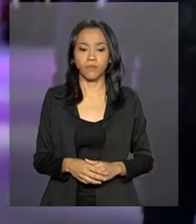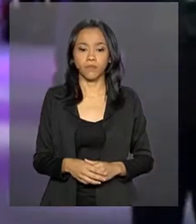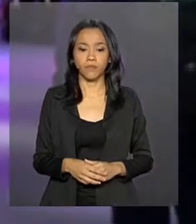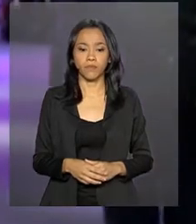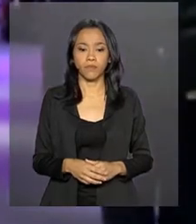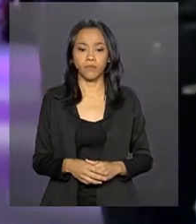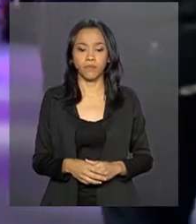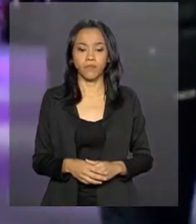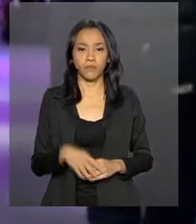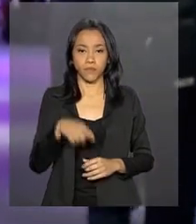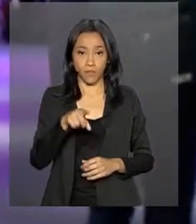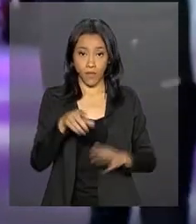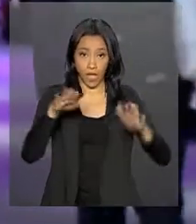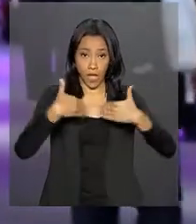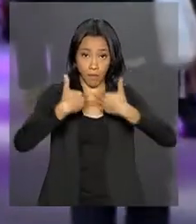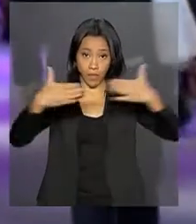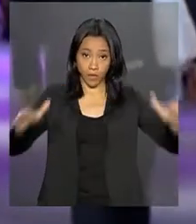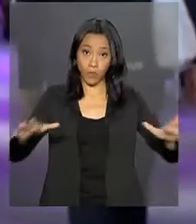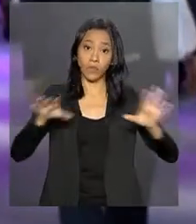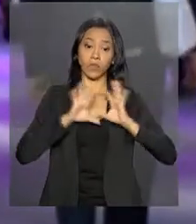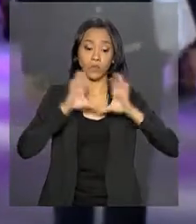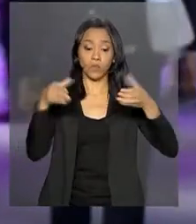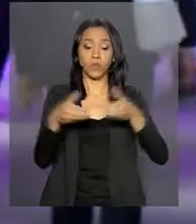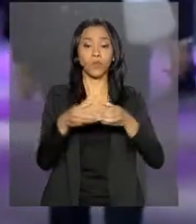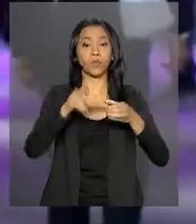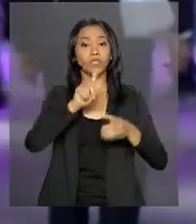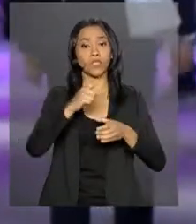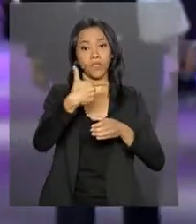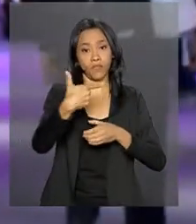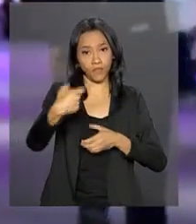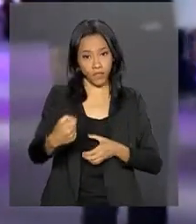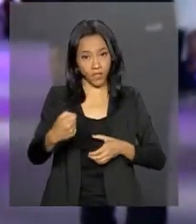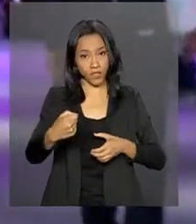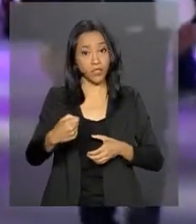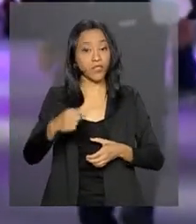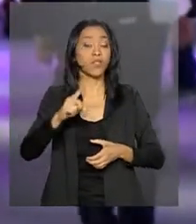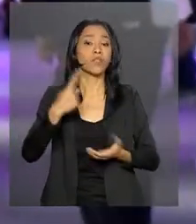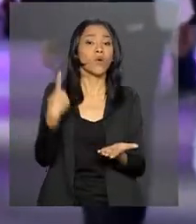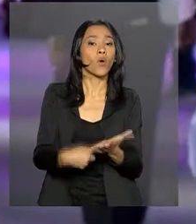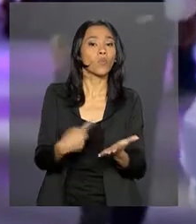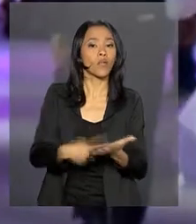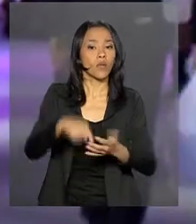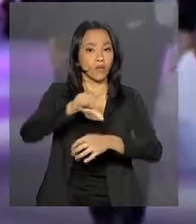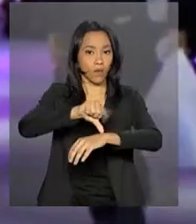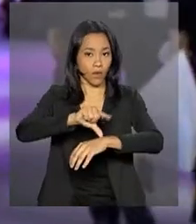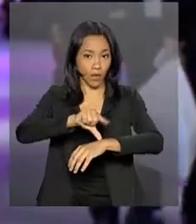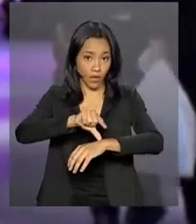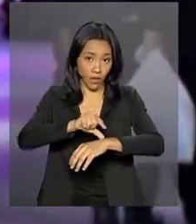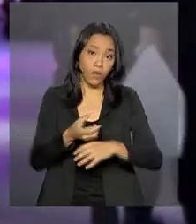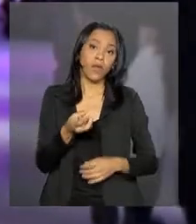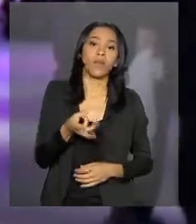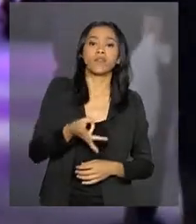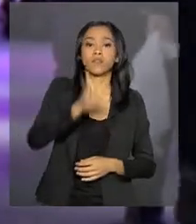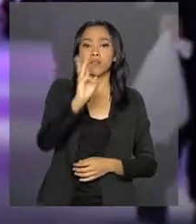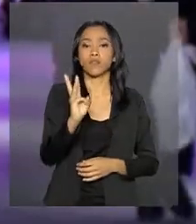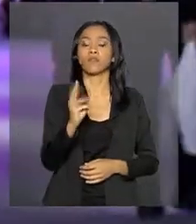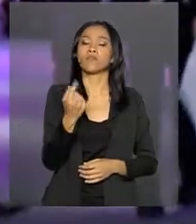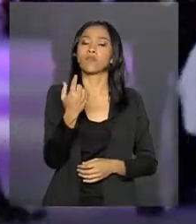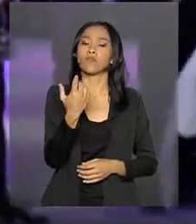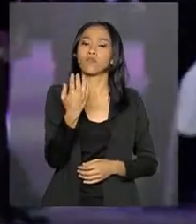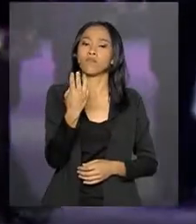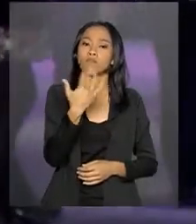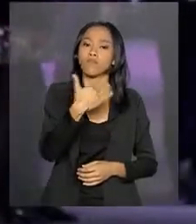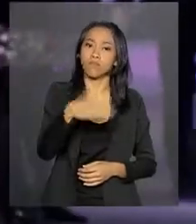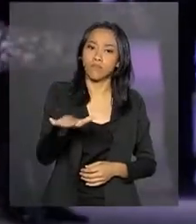A abertura da cúpula do G20 está programada para ocorrer às 13h30, horário de